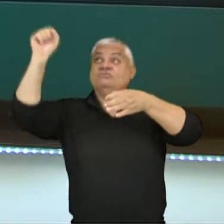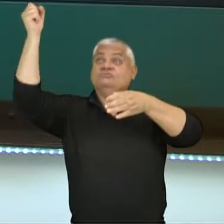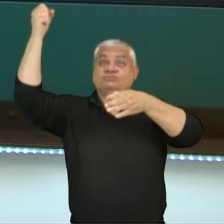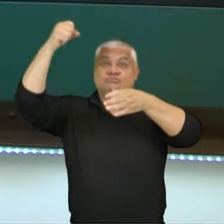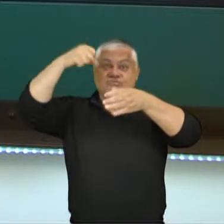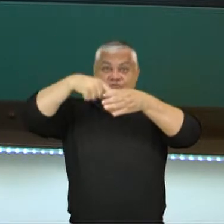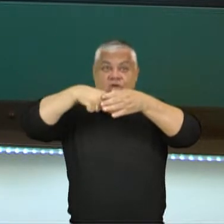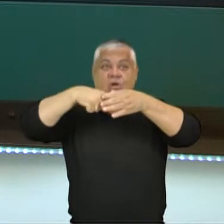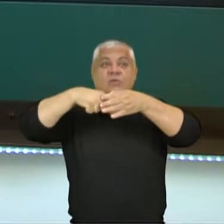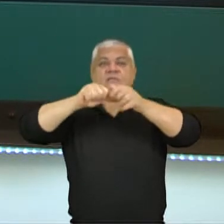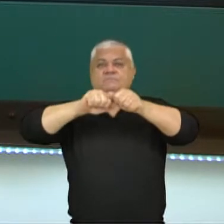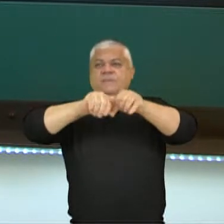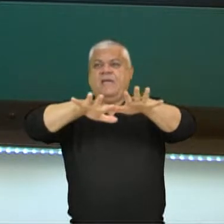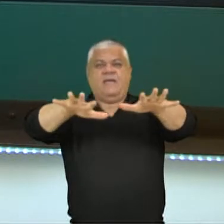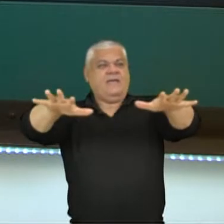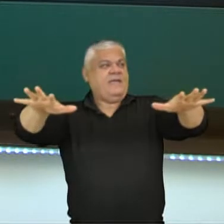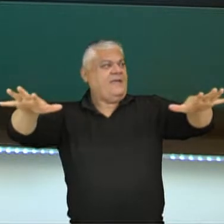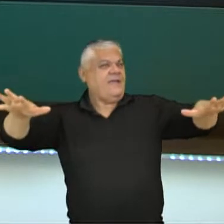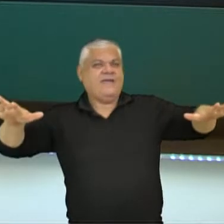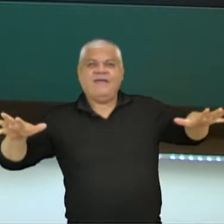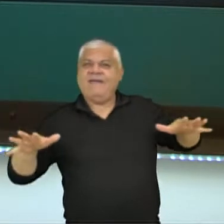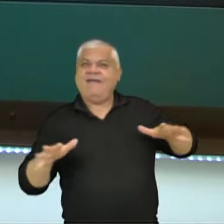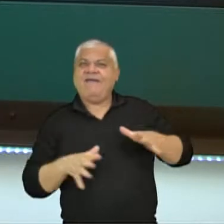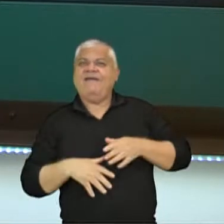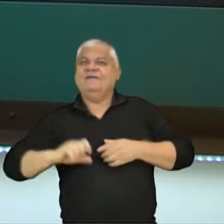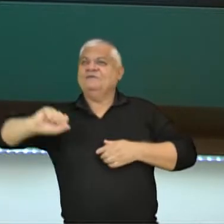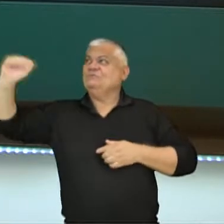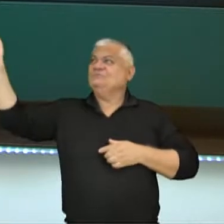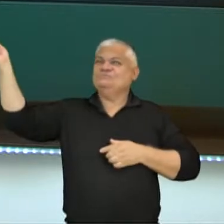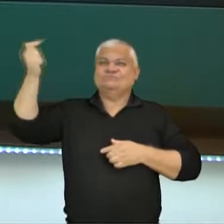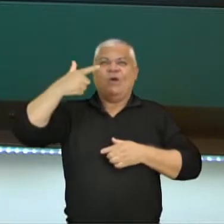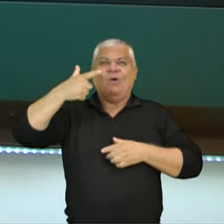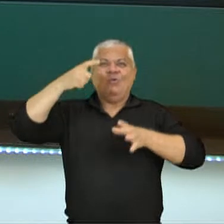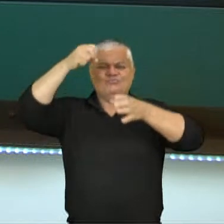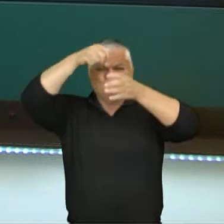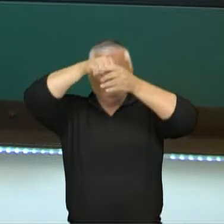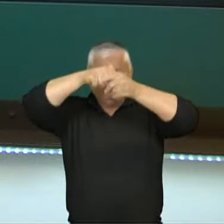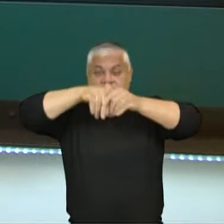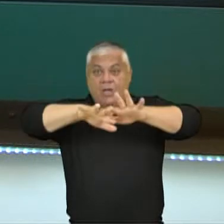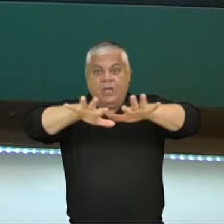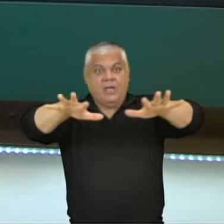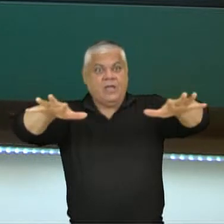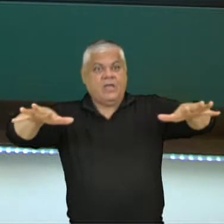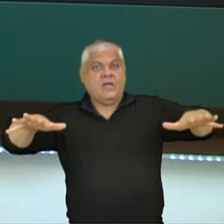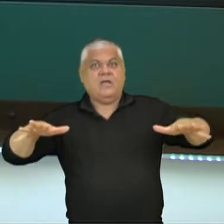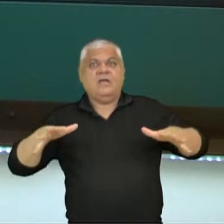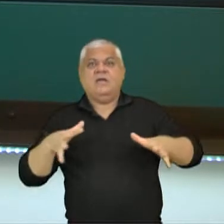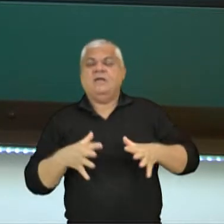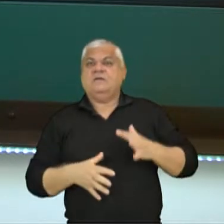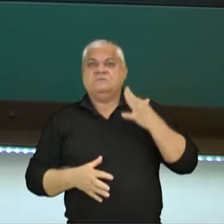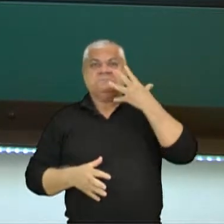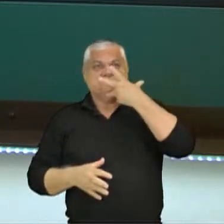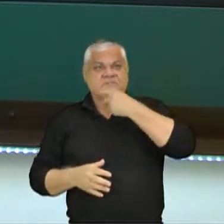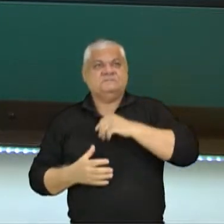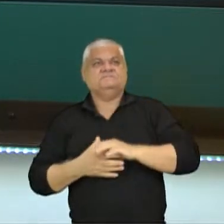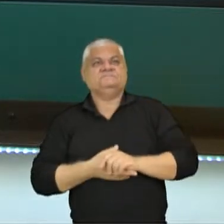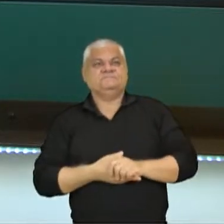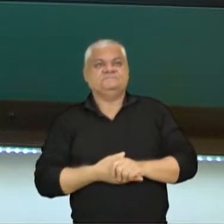ela consegue refletir nas paredes e ela consegue clarear todo o ambiente. Então, fica tudo muito claro. Uma genialidade.